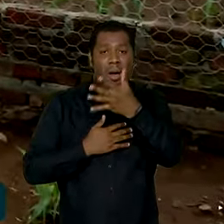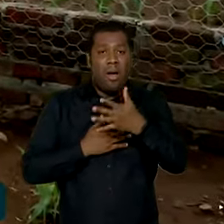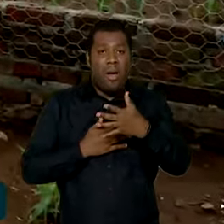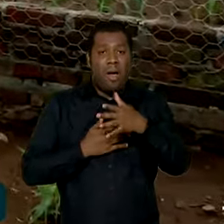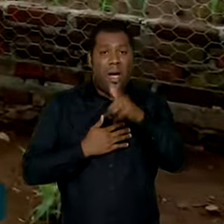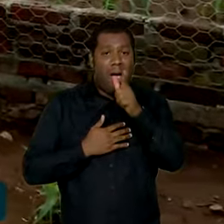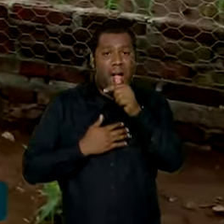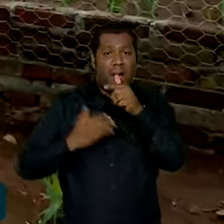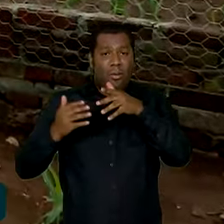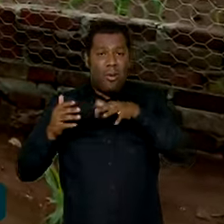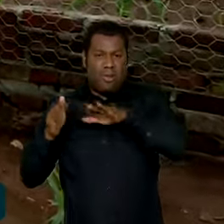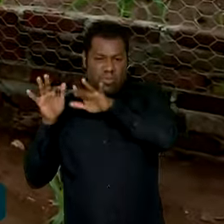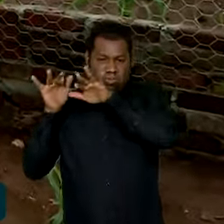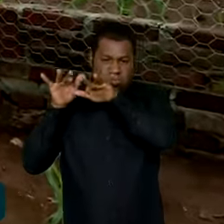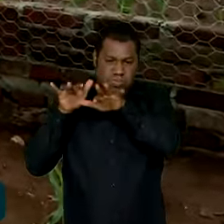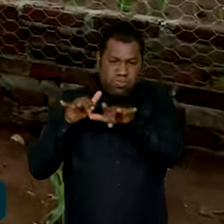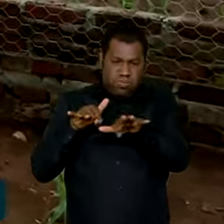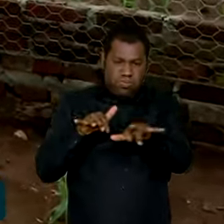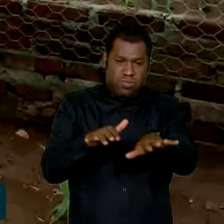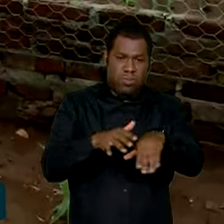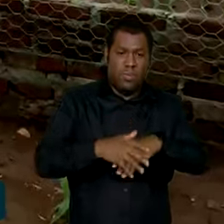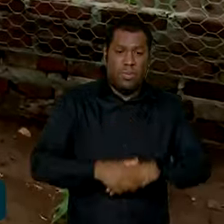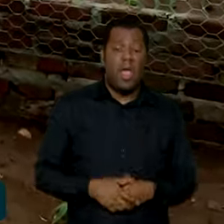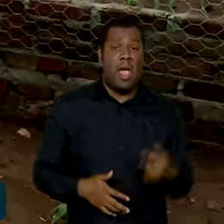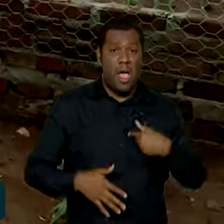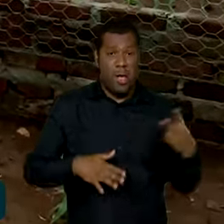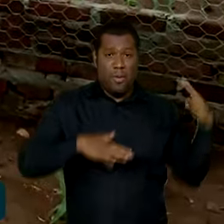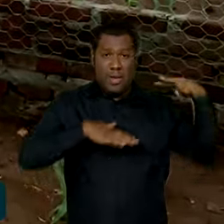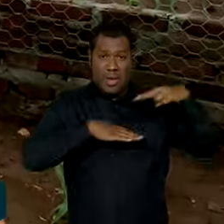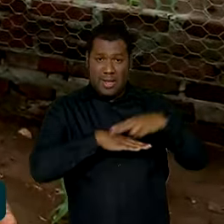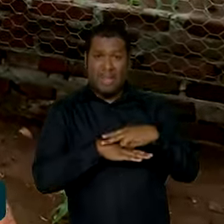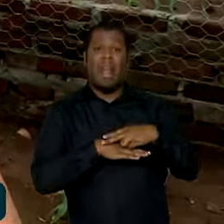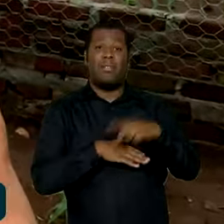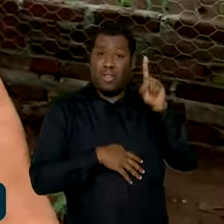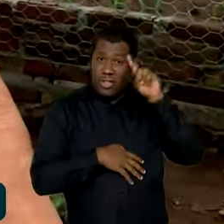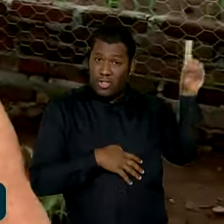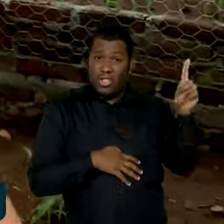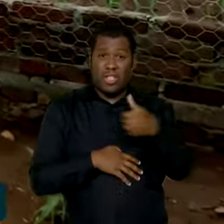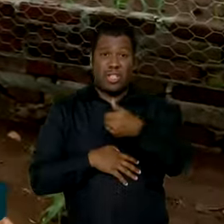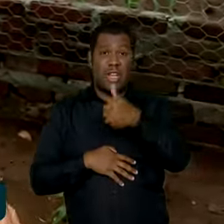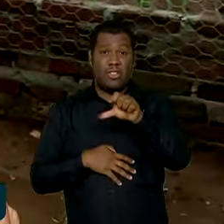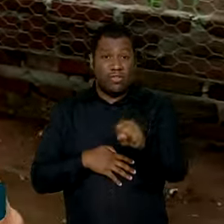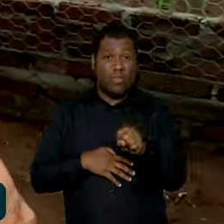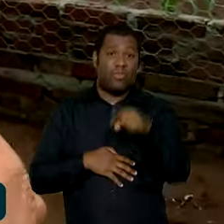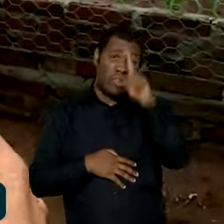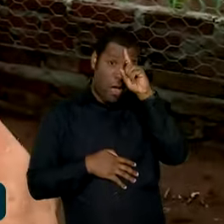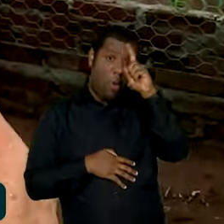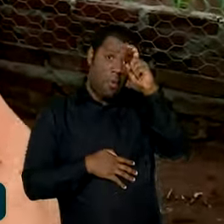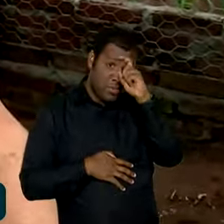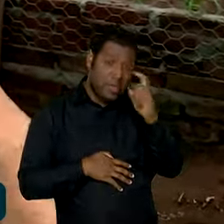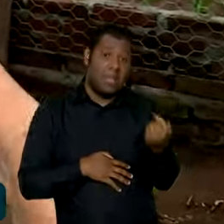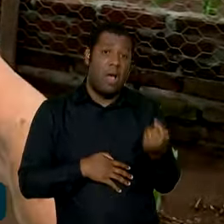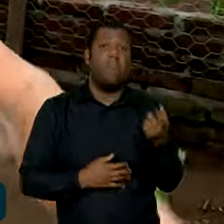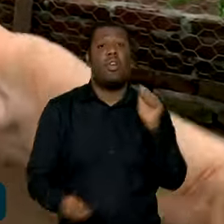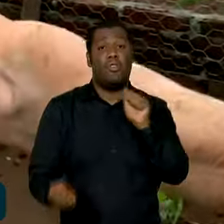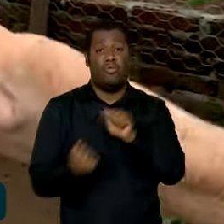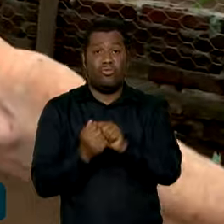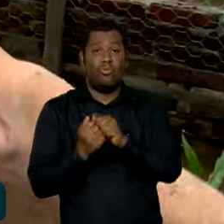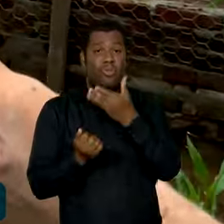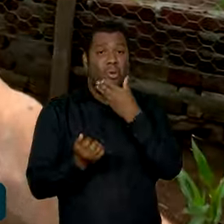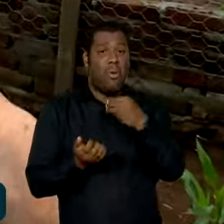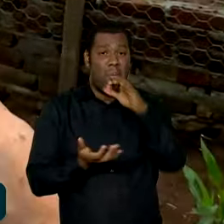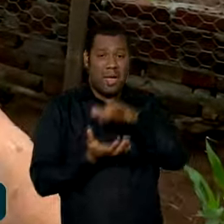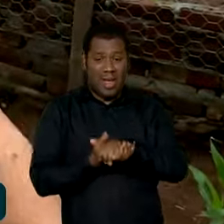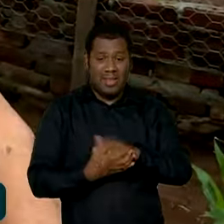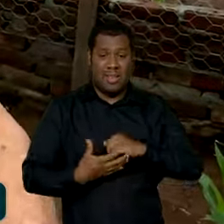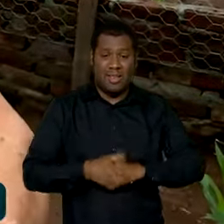Fiquei lá 18 dias no hospital com o meu marido. Porque aqui não dava para vir, não tinha água, não tinha luz, era puro